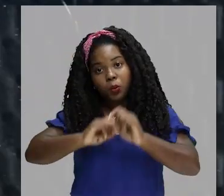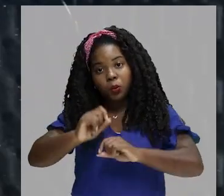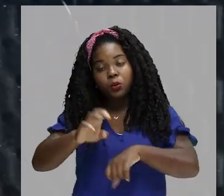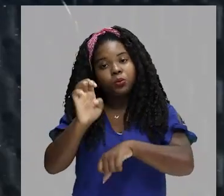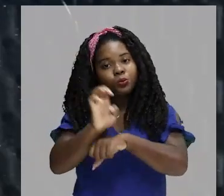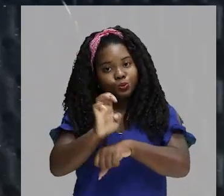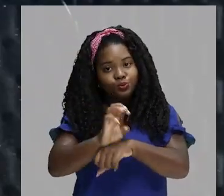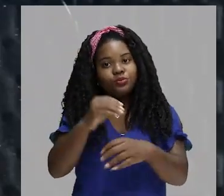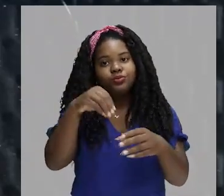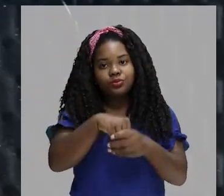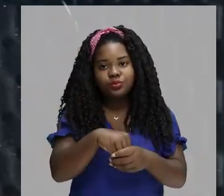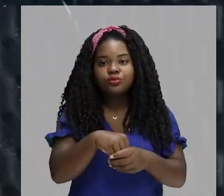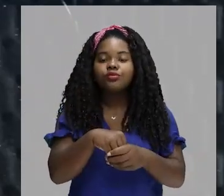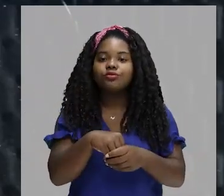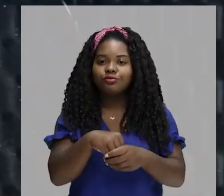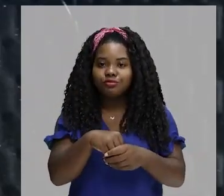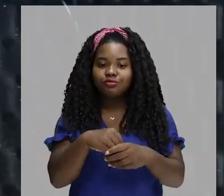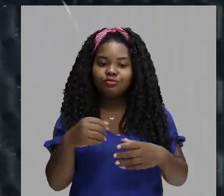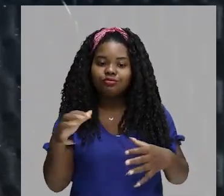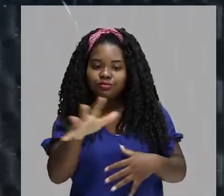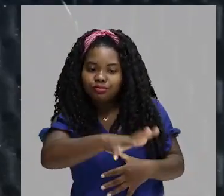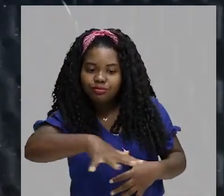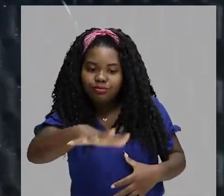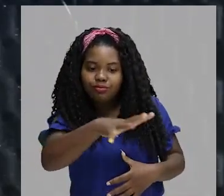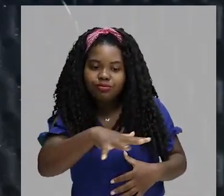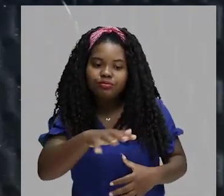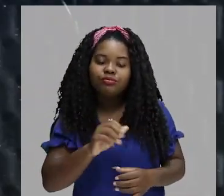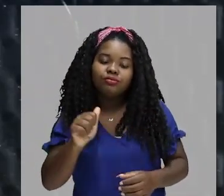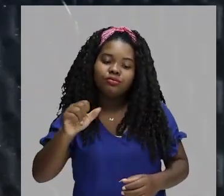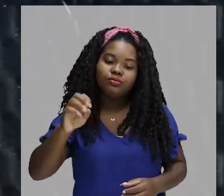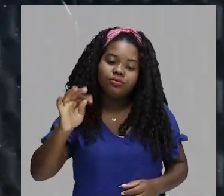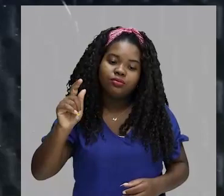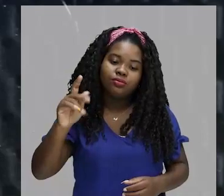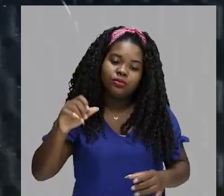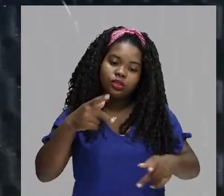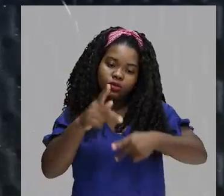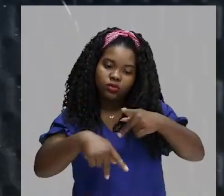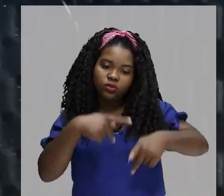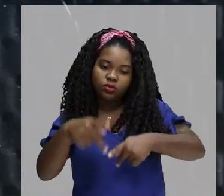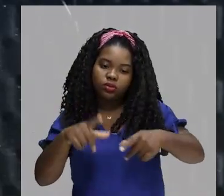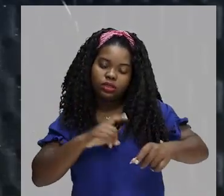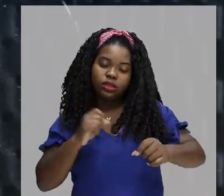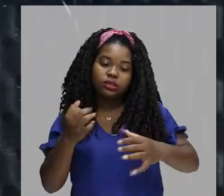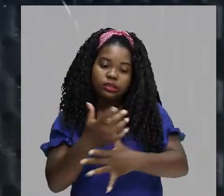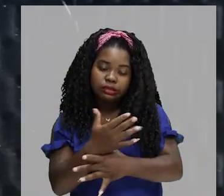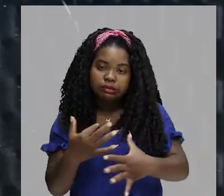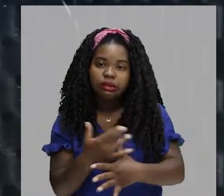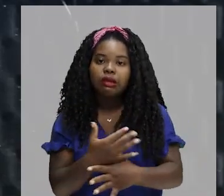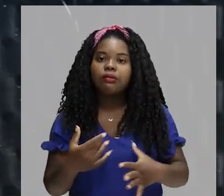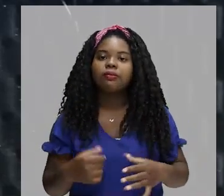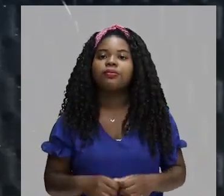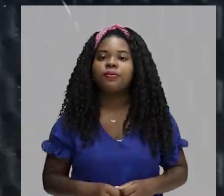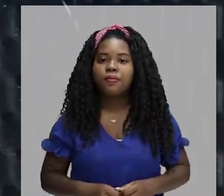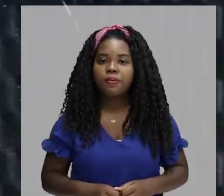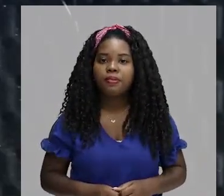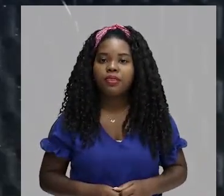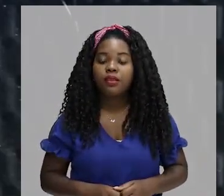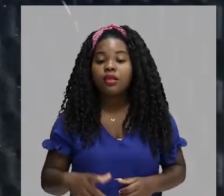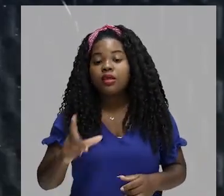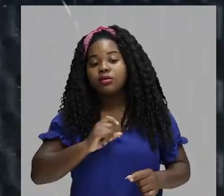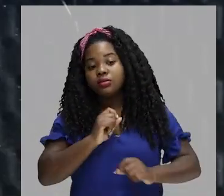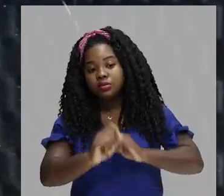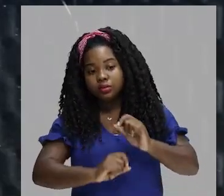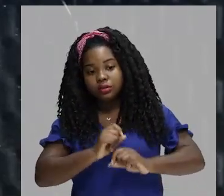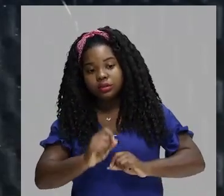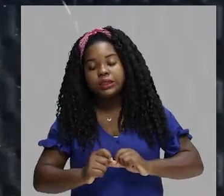azteca, você tem várias cidades que vão fazer parte da chamada confederação das cidades aztecas. Então, temos